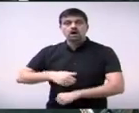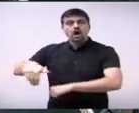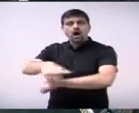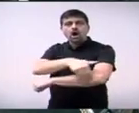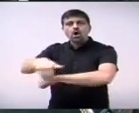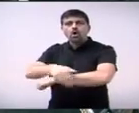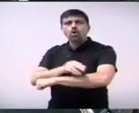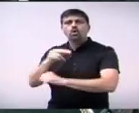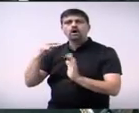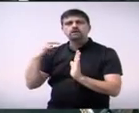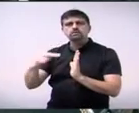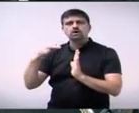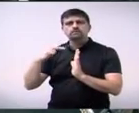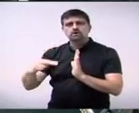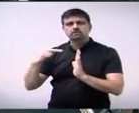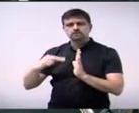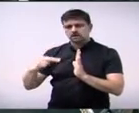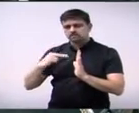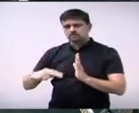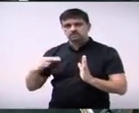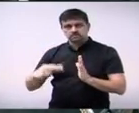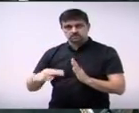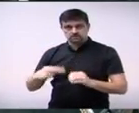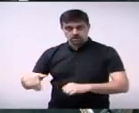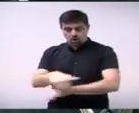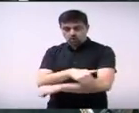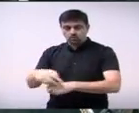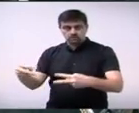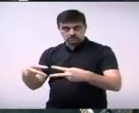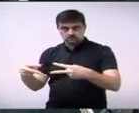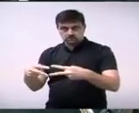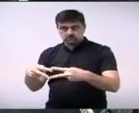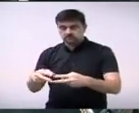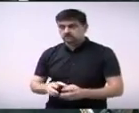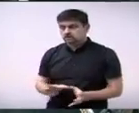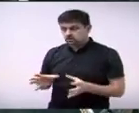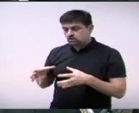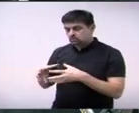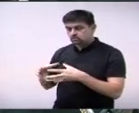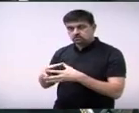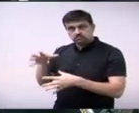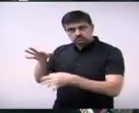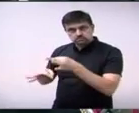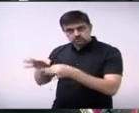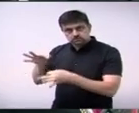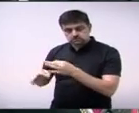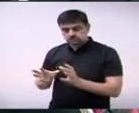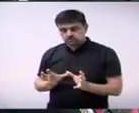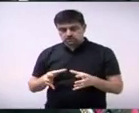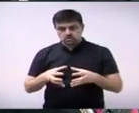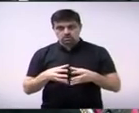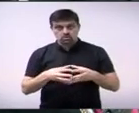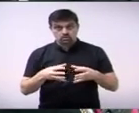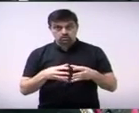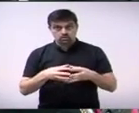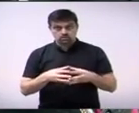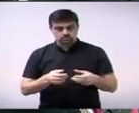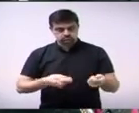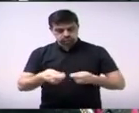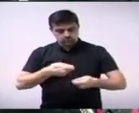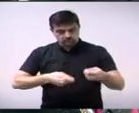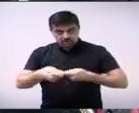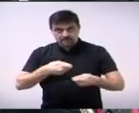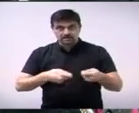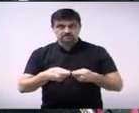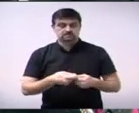vias públicas do município de Paulínia, pareceres 57 da Comissão de Justiça, 62 da Comissão de Finanças,